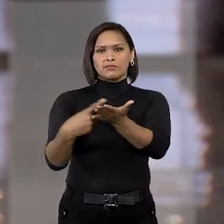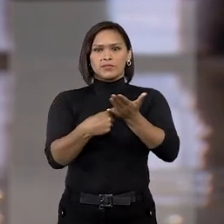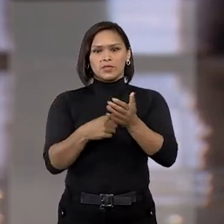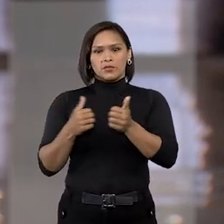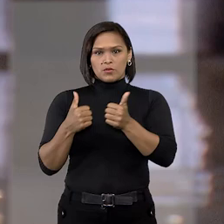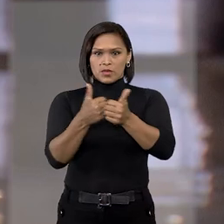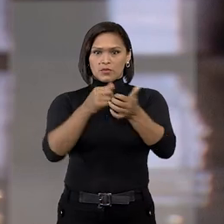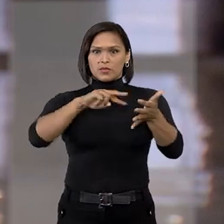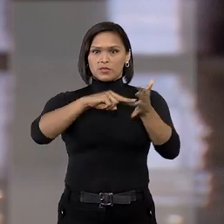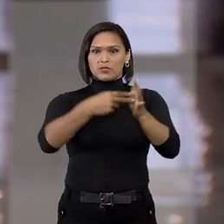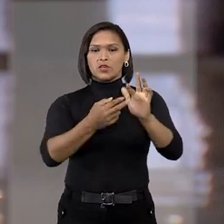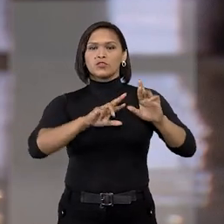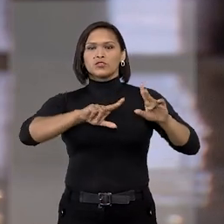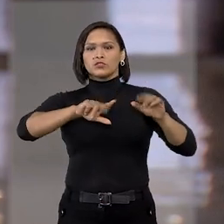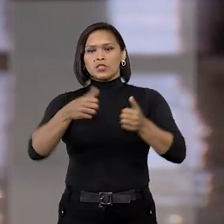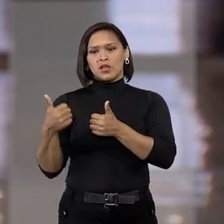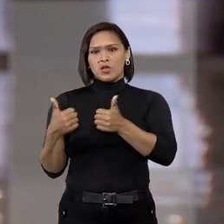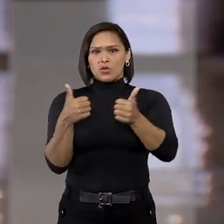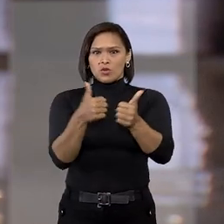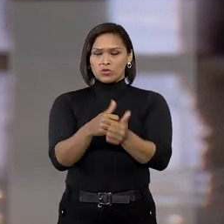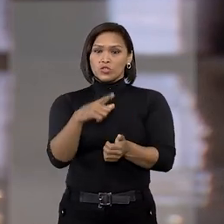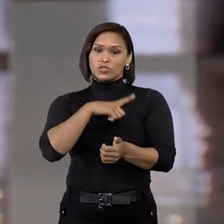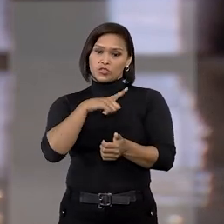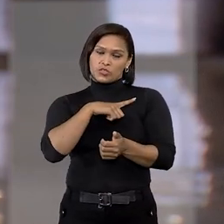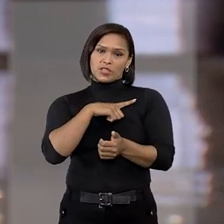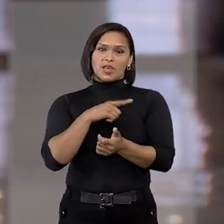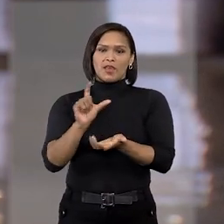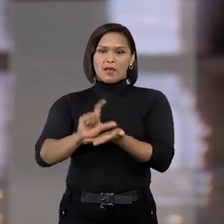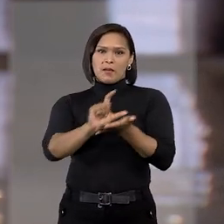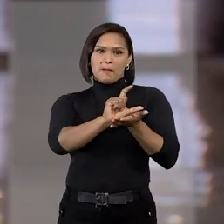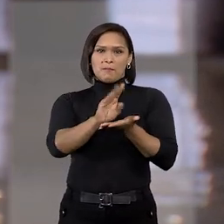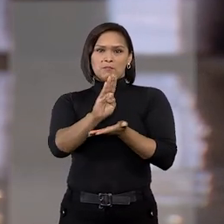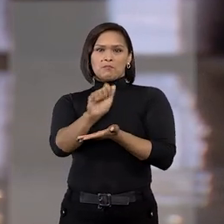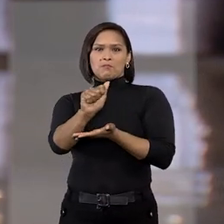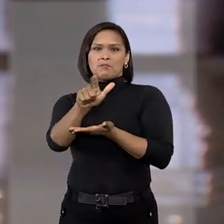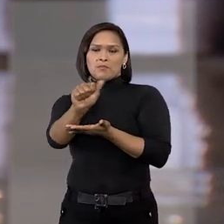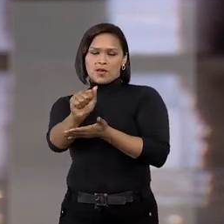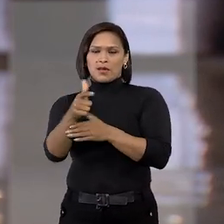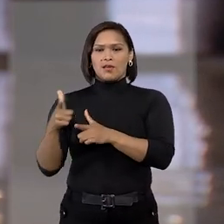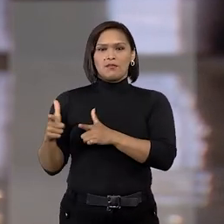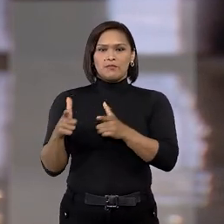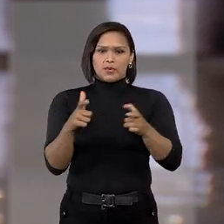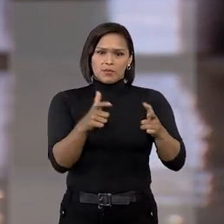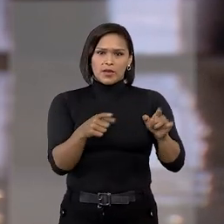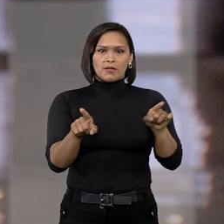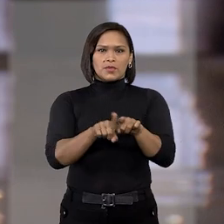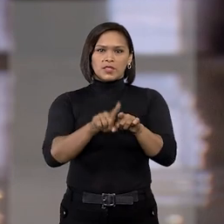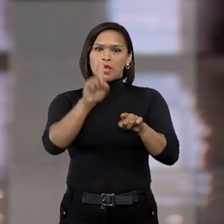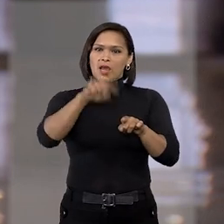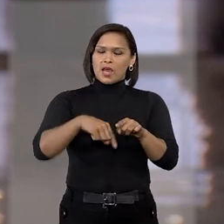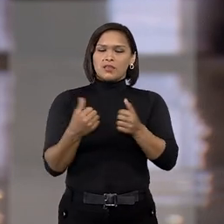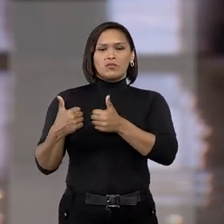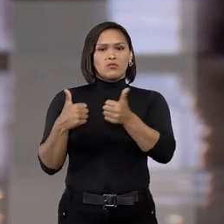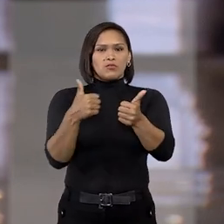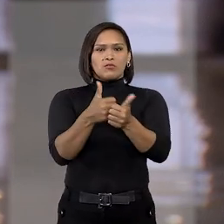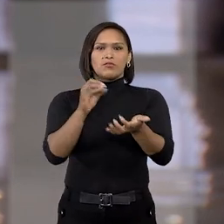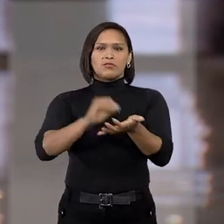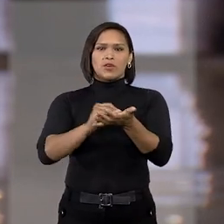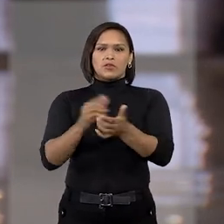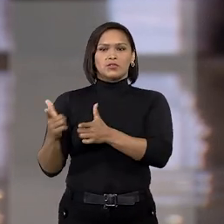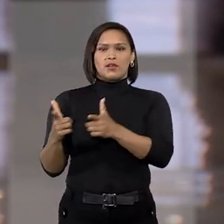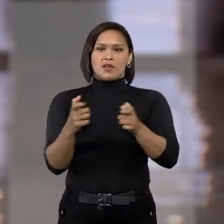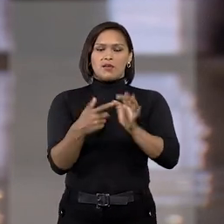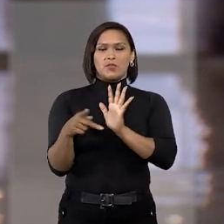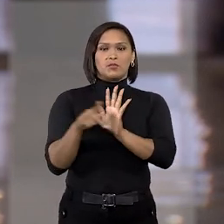princípio da insignificância à conduta de possuir ilegalmente pequena quantidade de munição, ainda que desacompanhada de